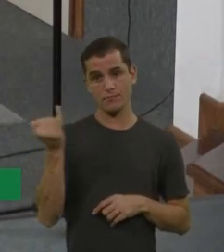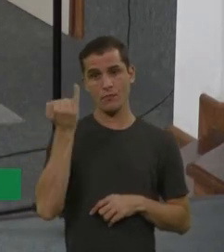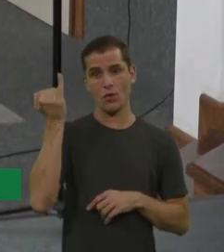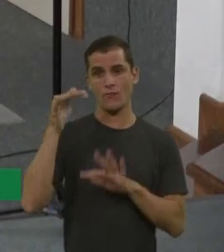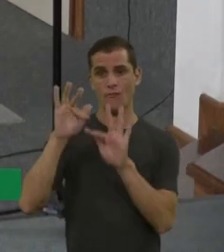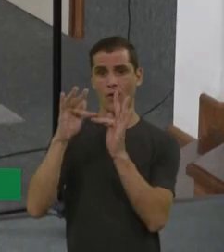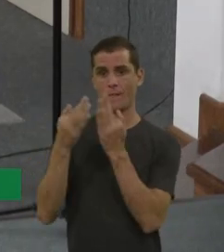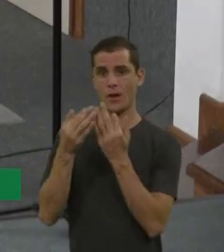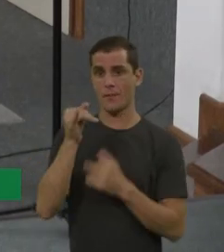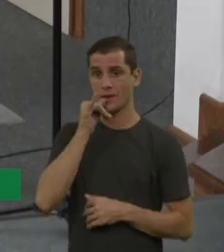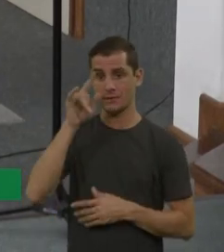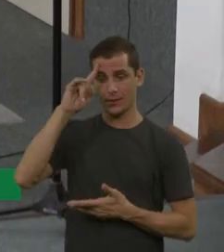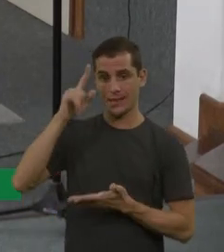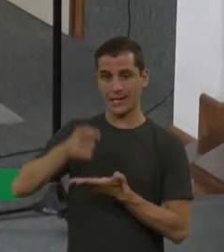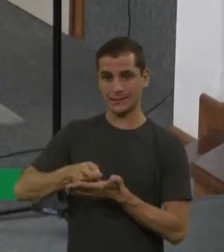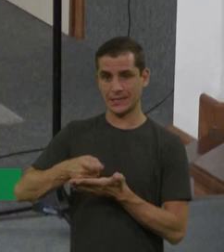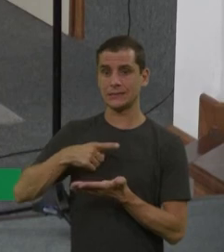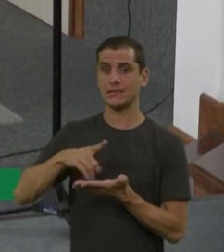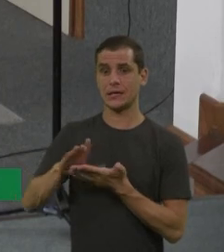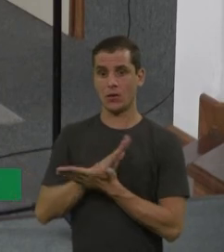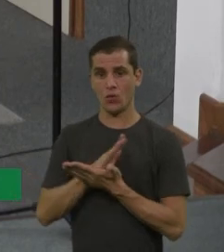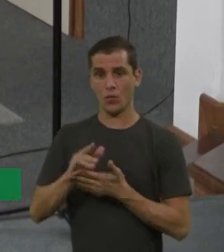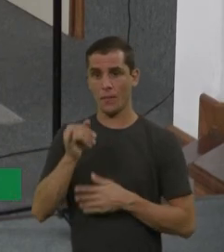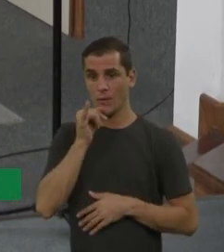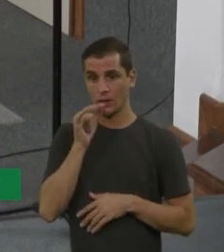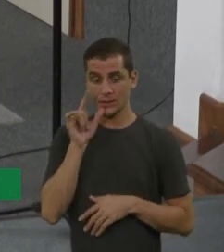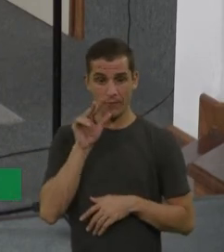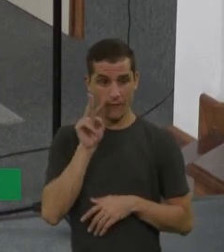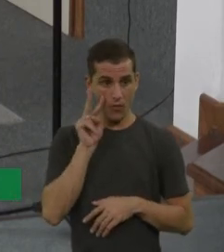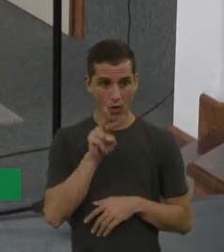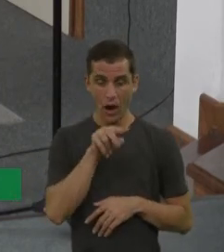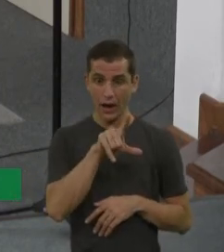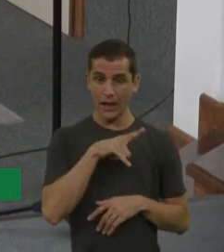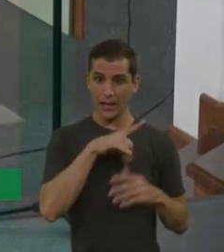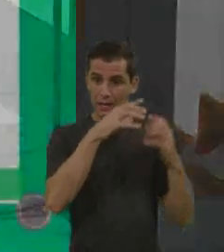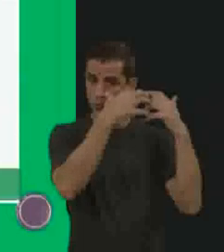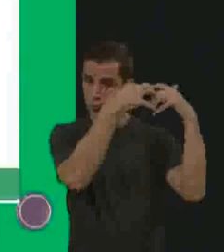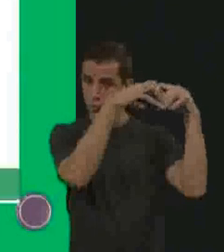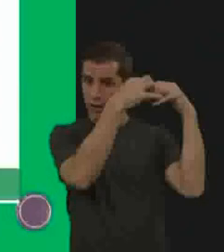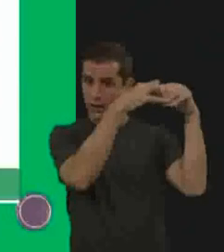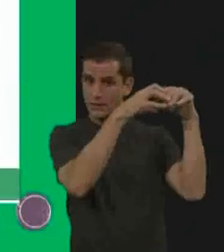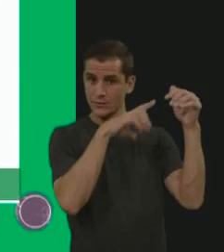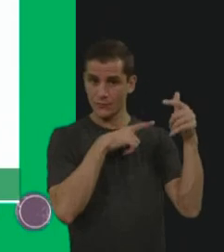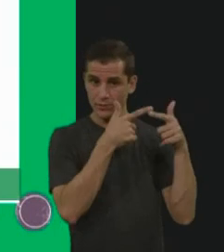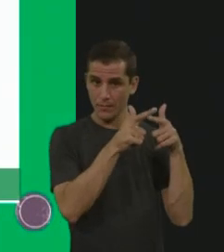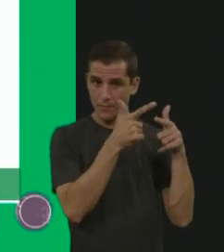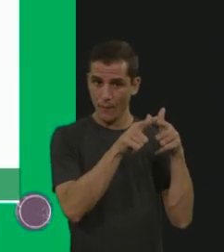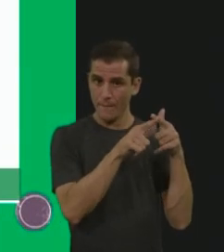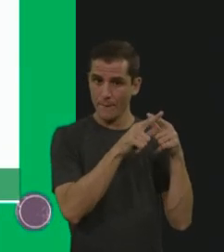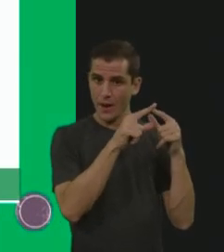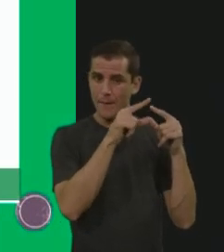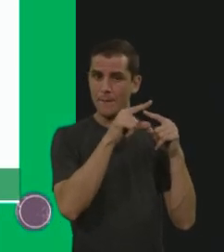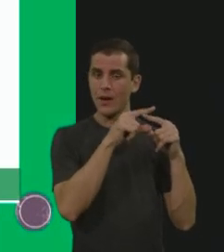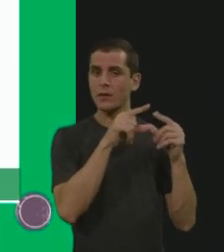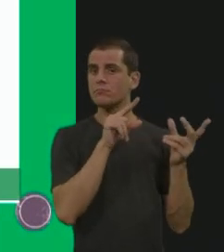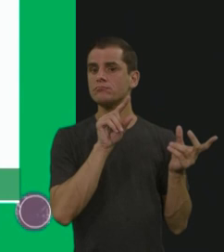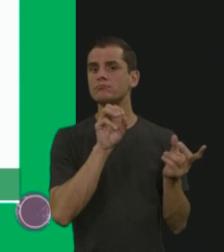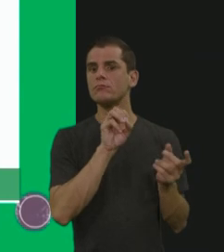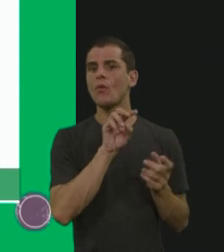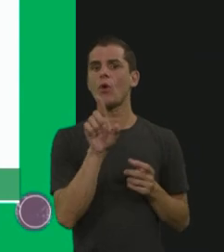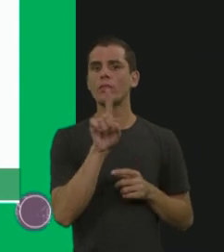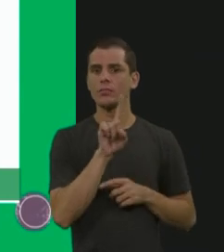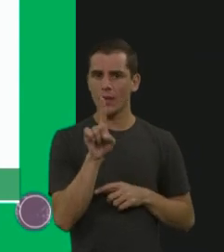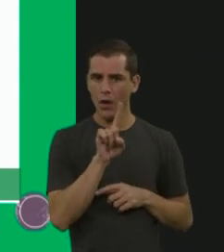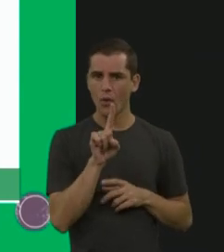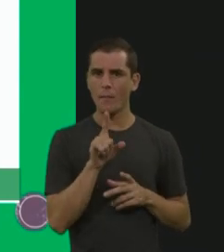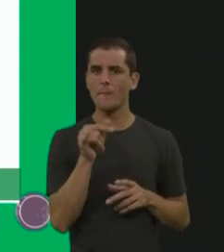decisões que a gente precisa saber se aquela criança tem déficit cognitivo ou não. Então, aqui pra vocês terem uma ideia, na tipo 1, é o que a gente mais consegue classificar, tá?